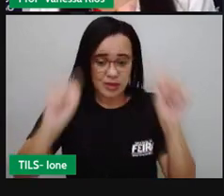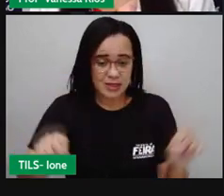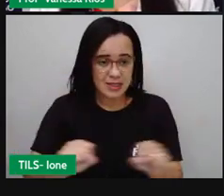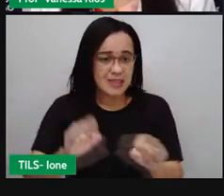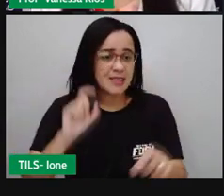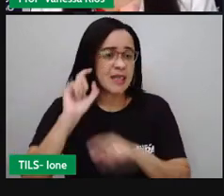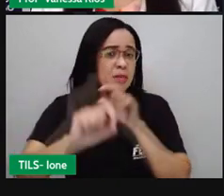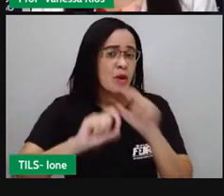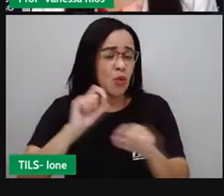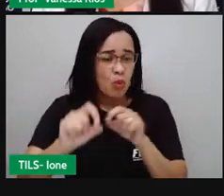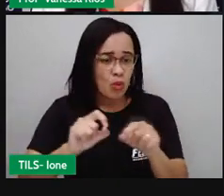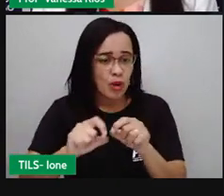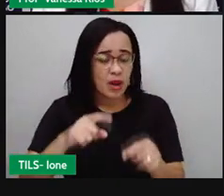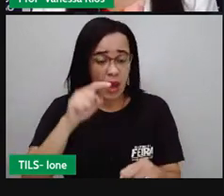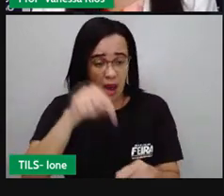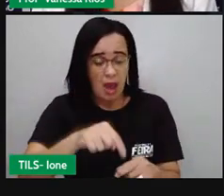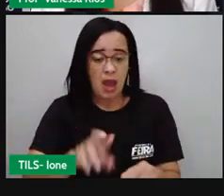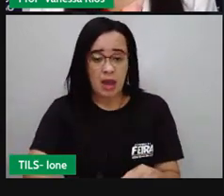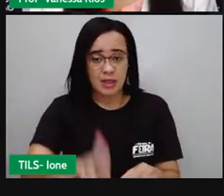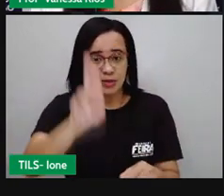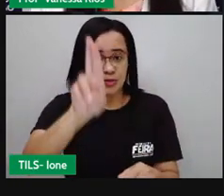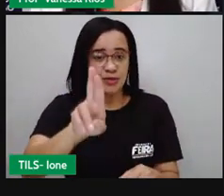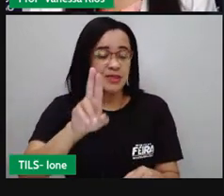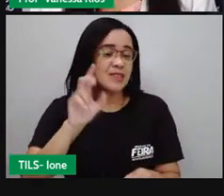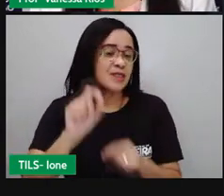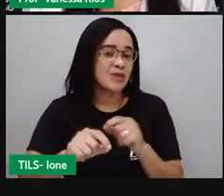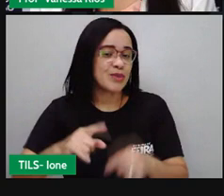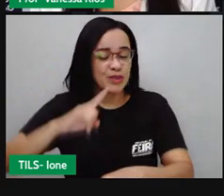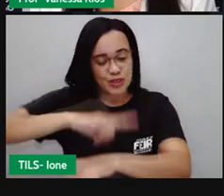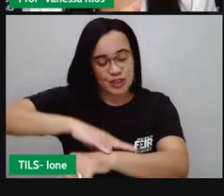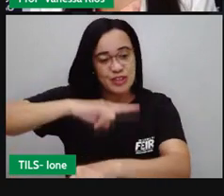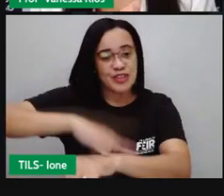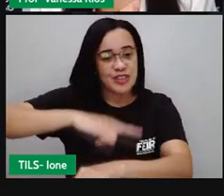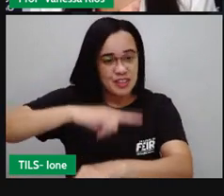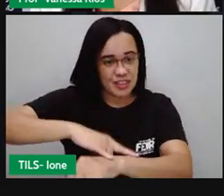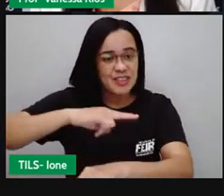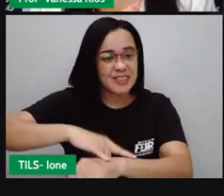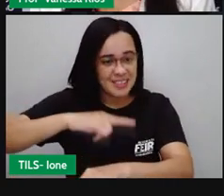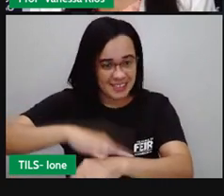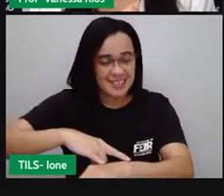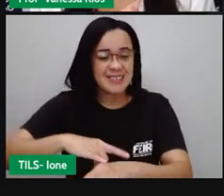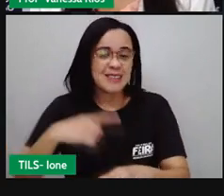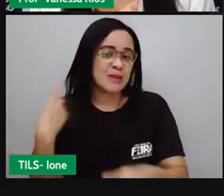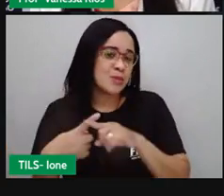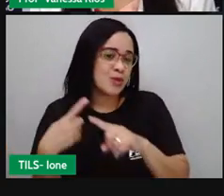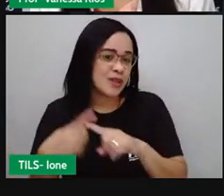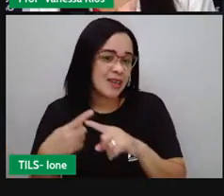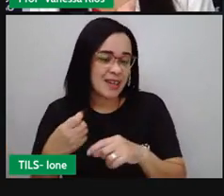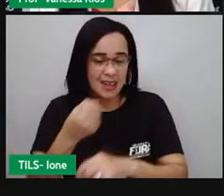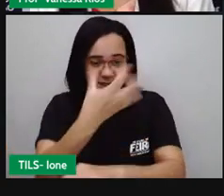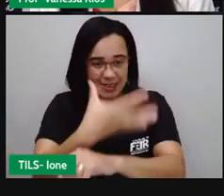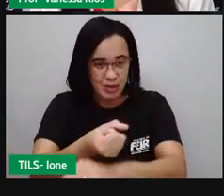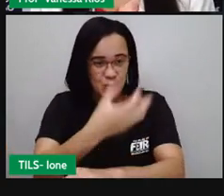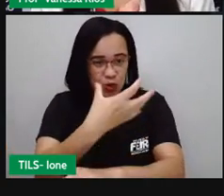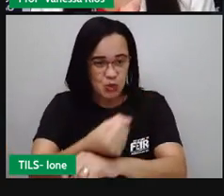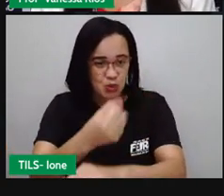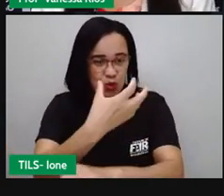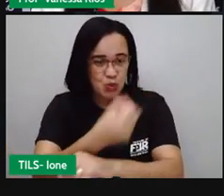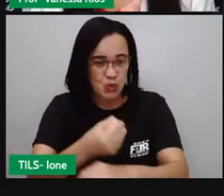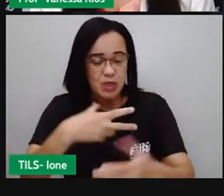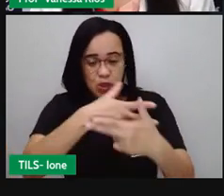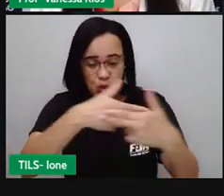produção e eliminação da urina. Possui a função de filtrar as impurezas do sangue que